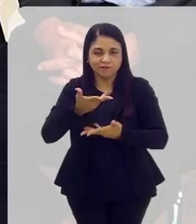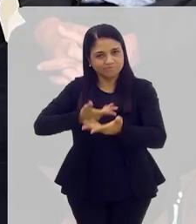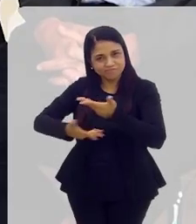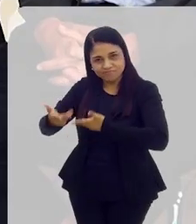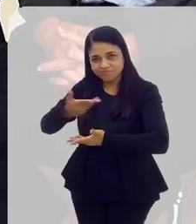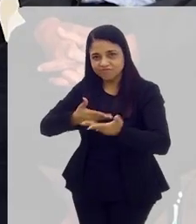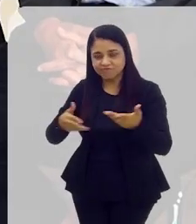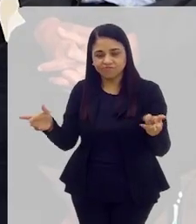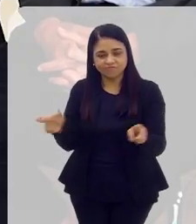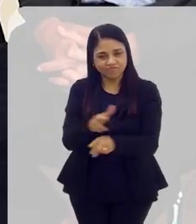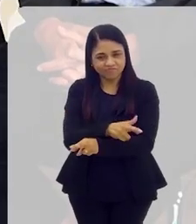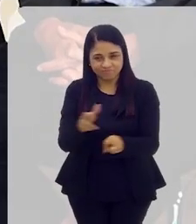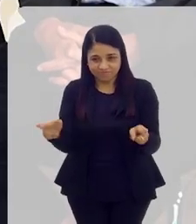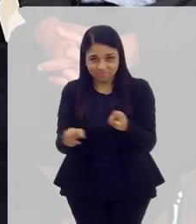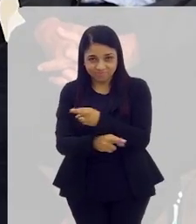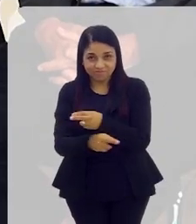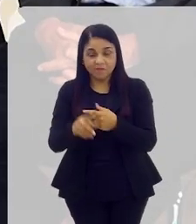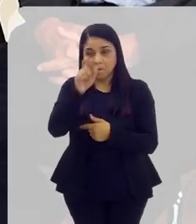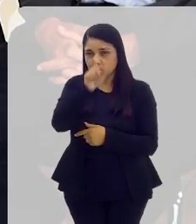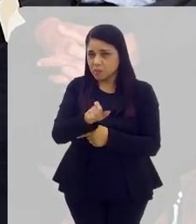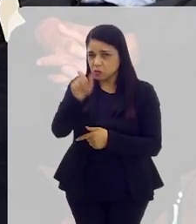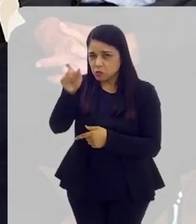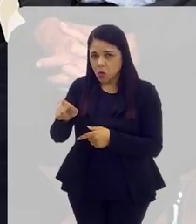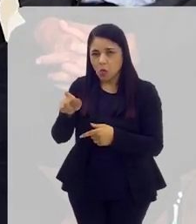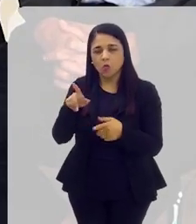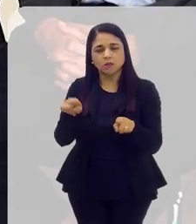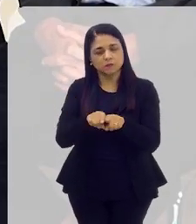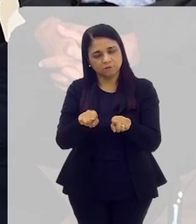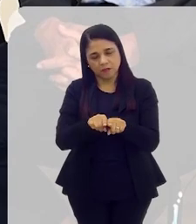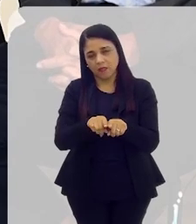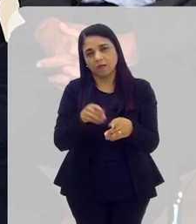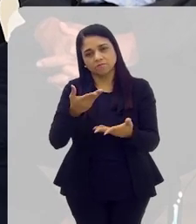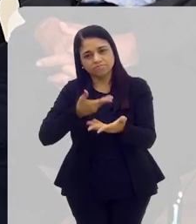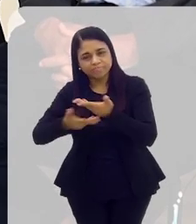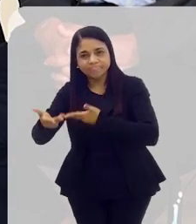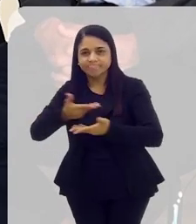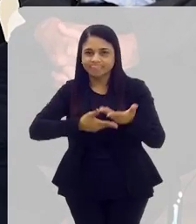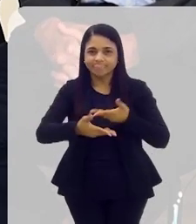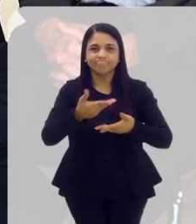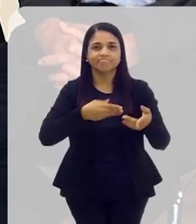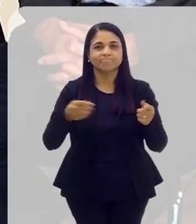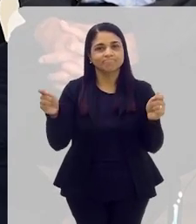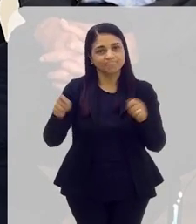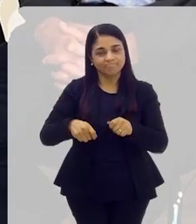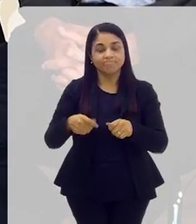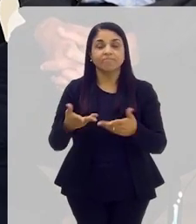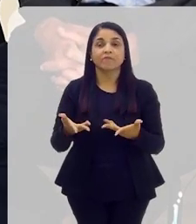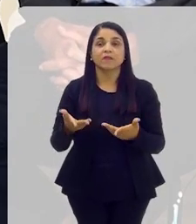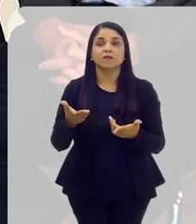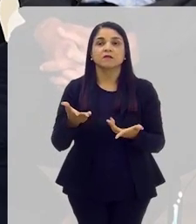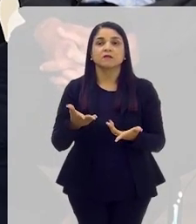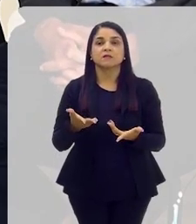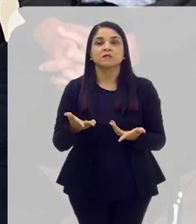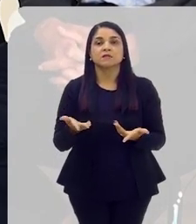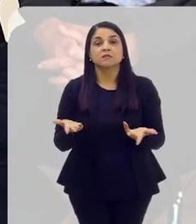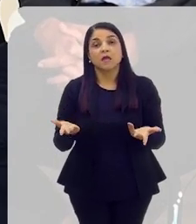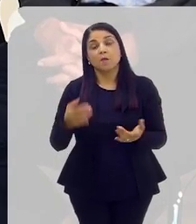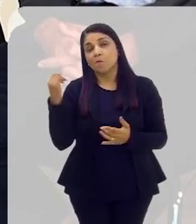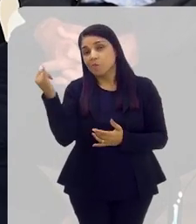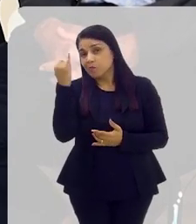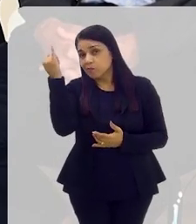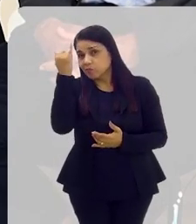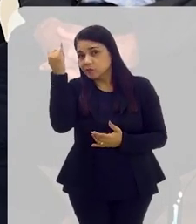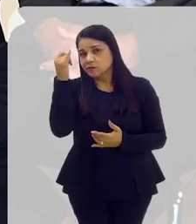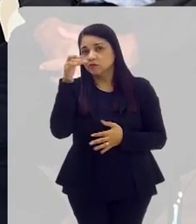situações de intercâmbio de pessoas e informações que geram essas situações. Então,